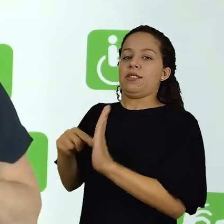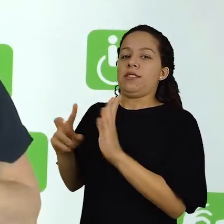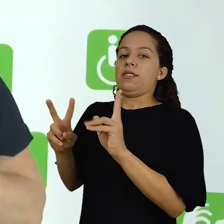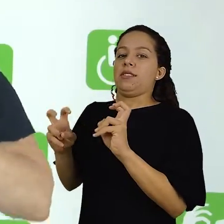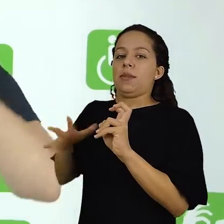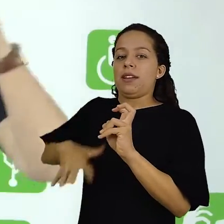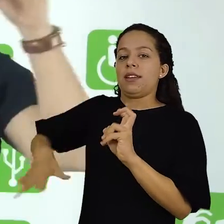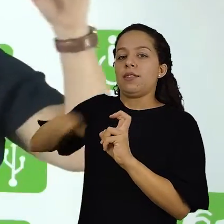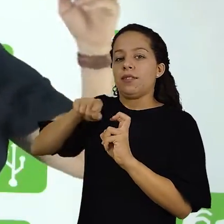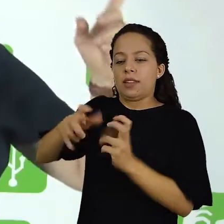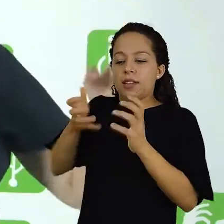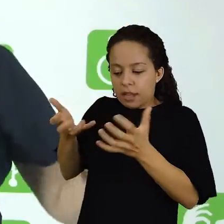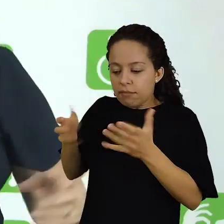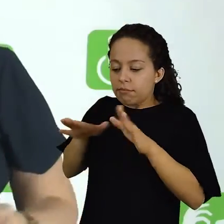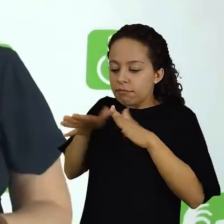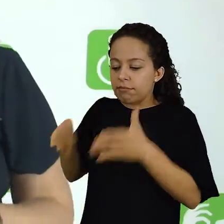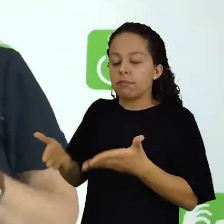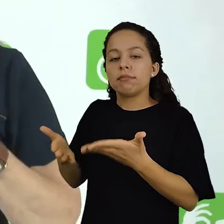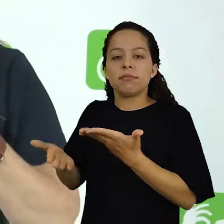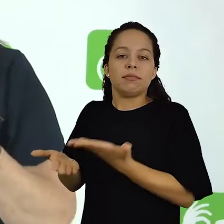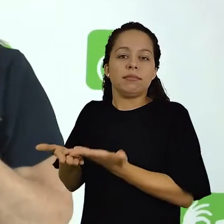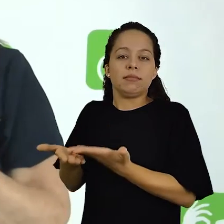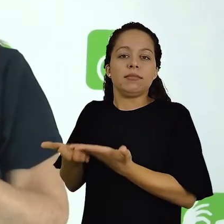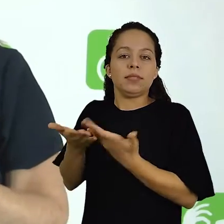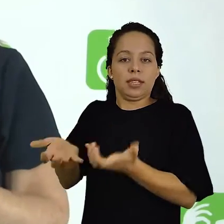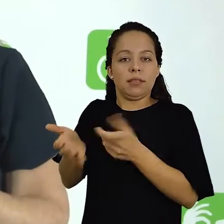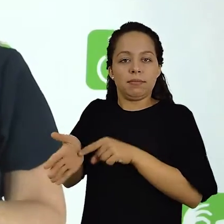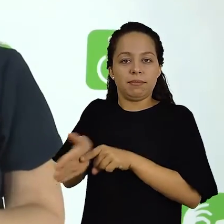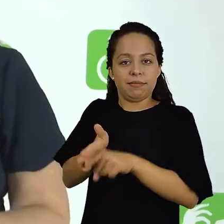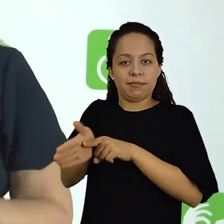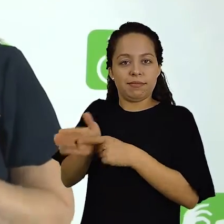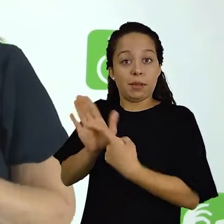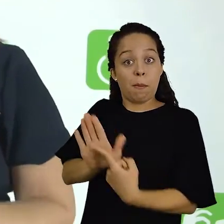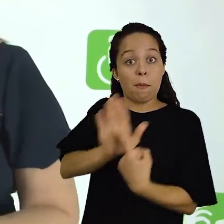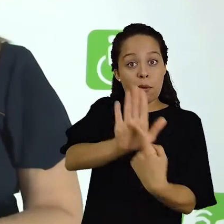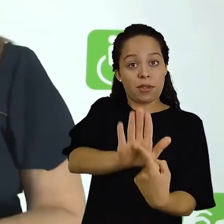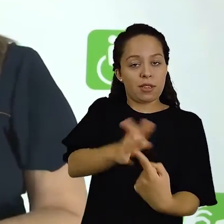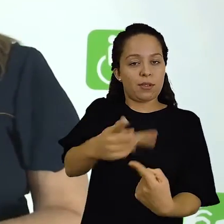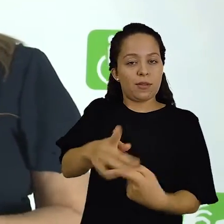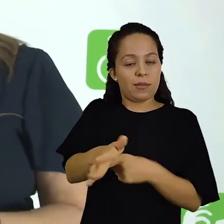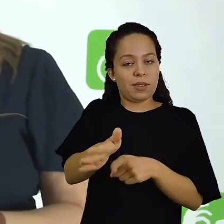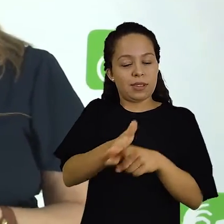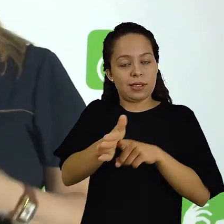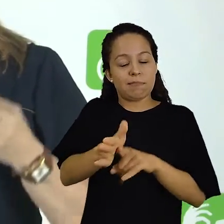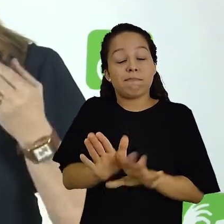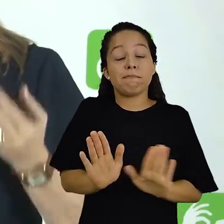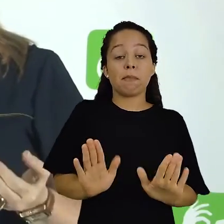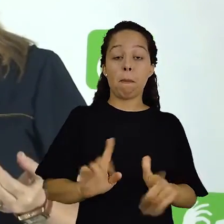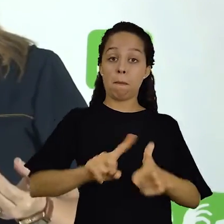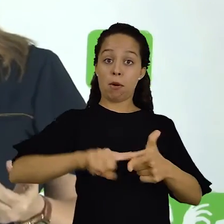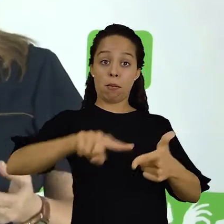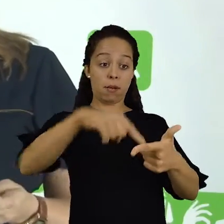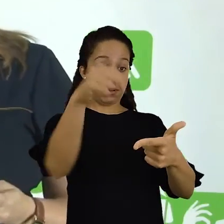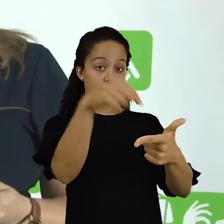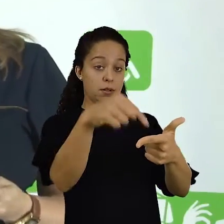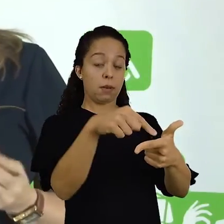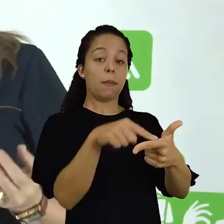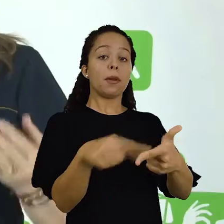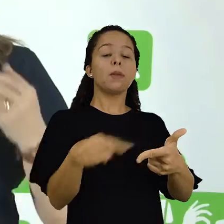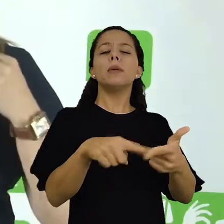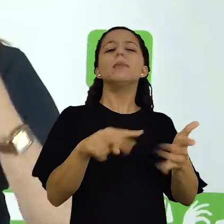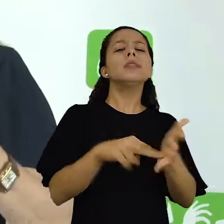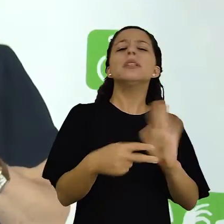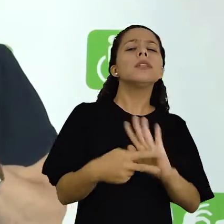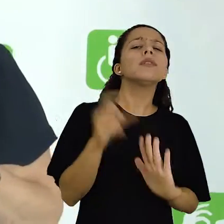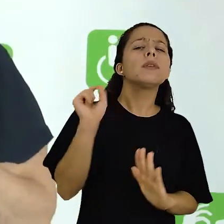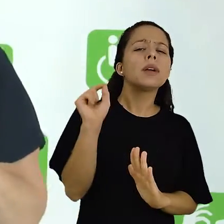dentro da área que você pretende abordar na sua pesquisa. O problema, ele é